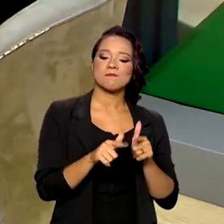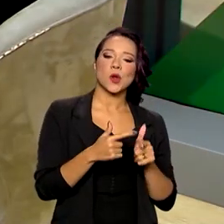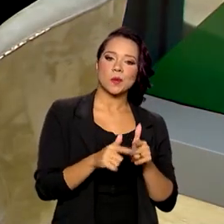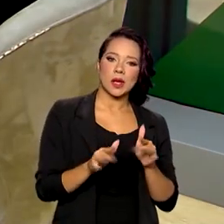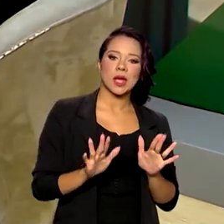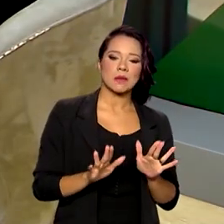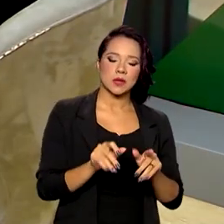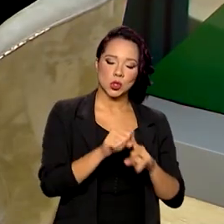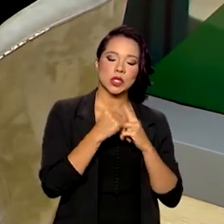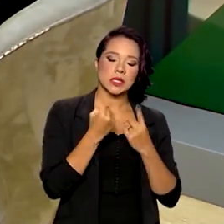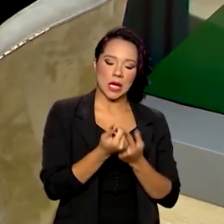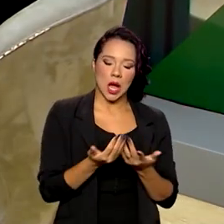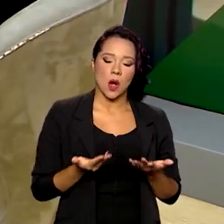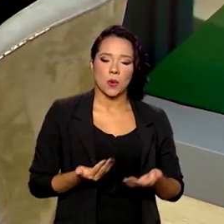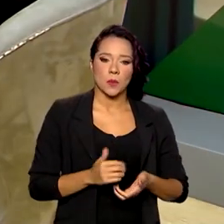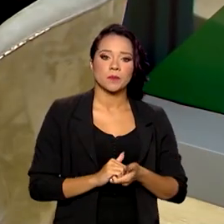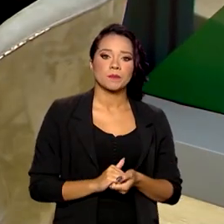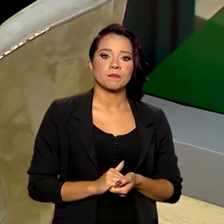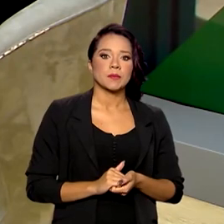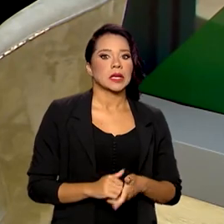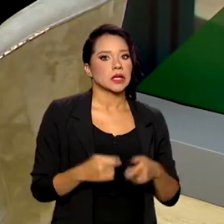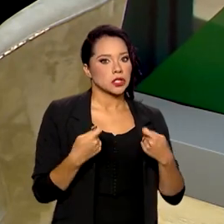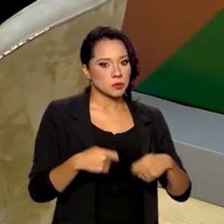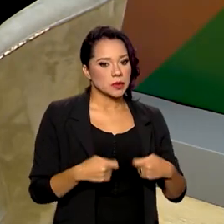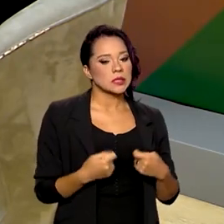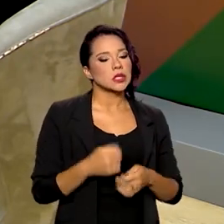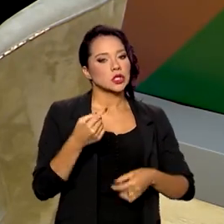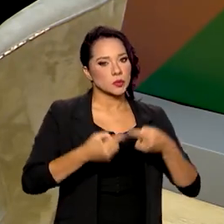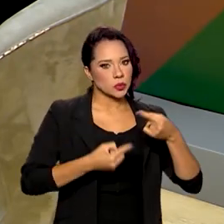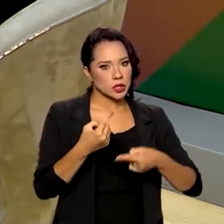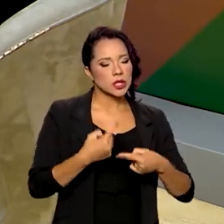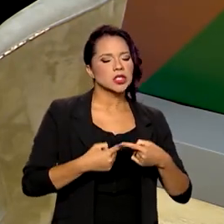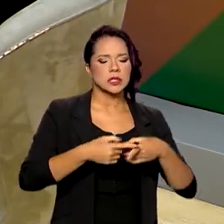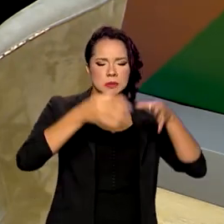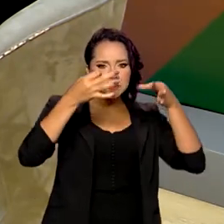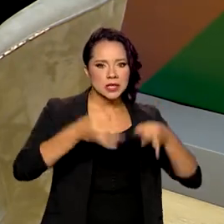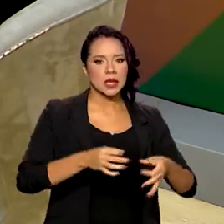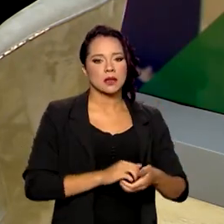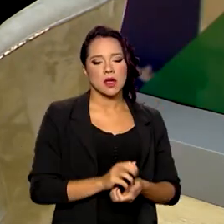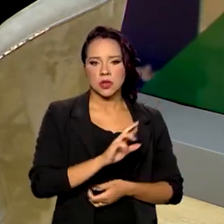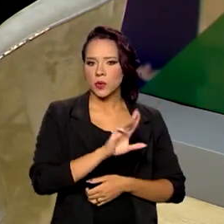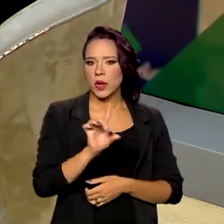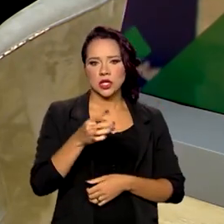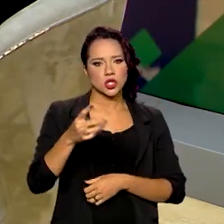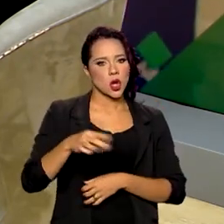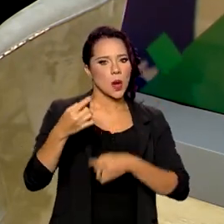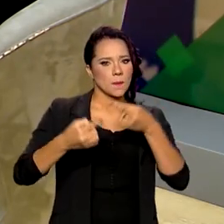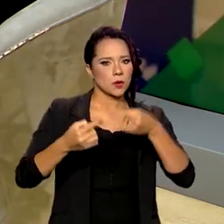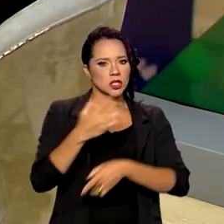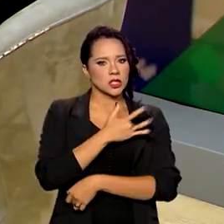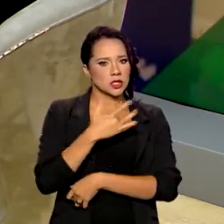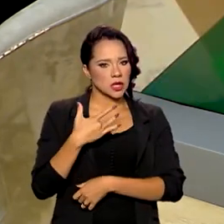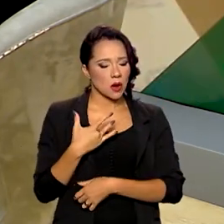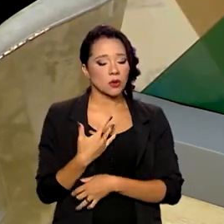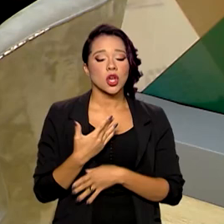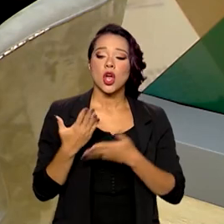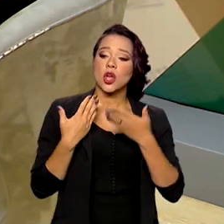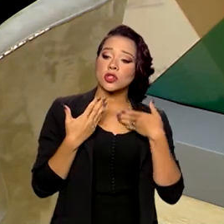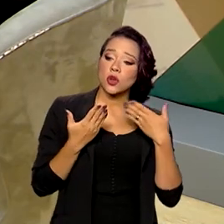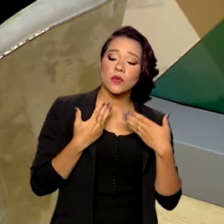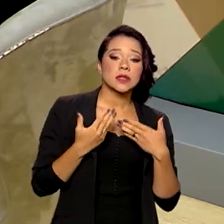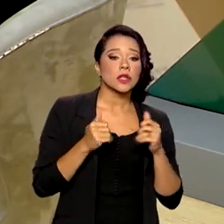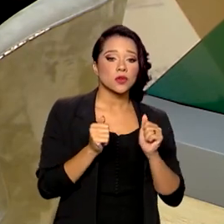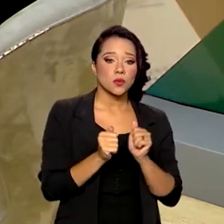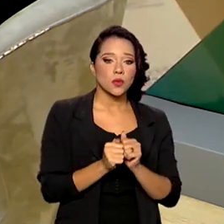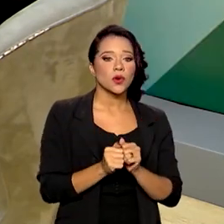social, né? E nós precisamos de políticas sistêmicas, não só políticas de saúde. tenho conversado bastante